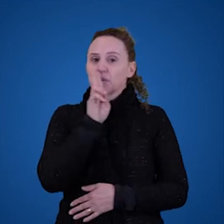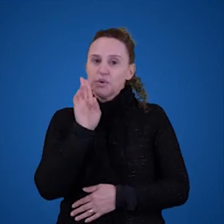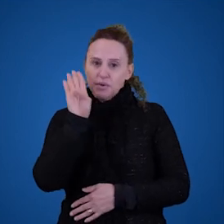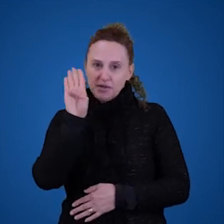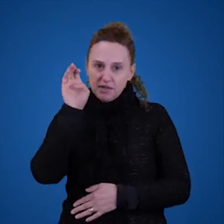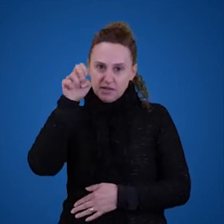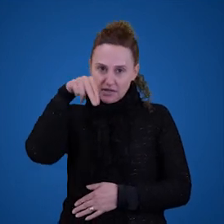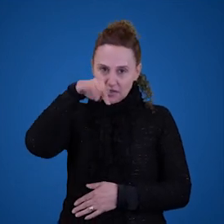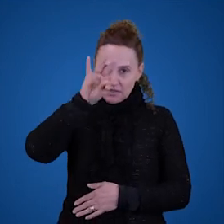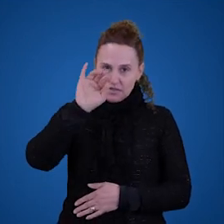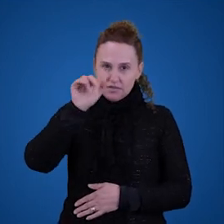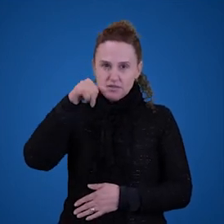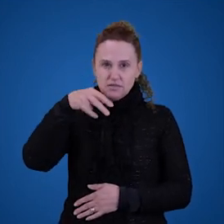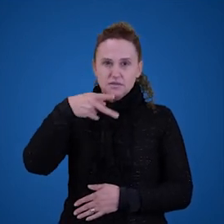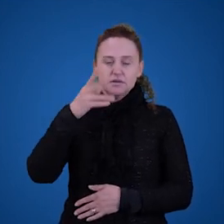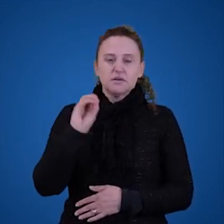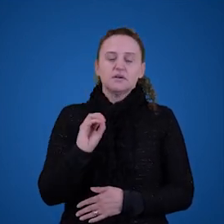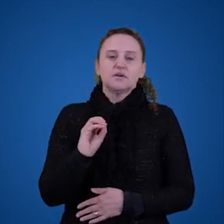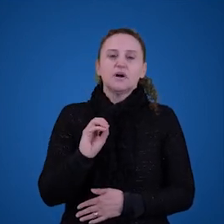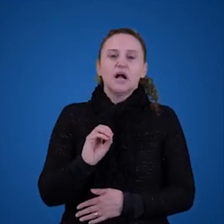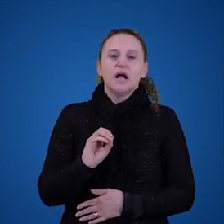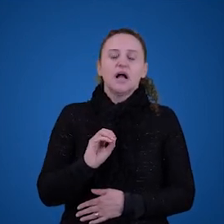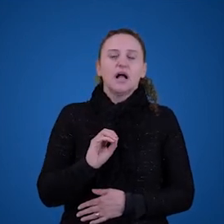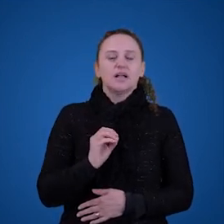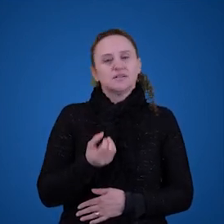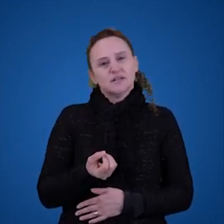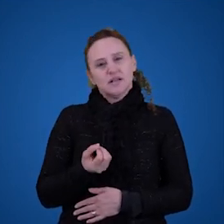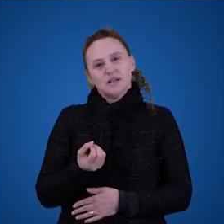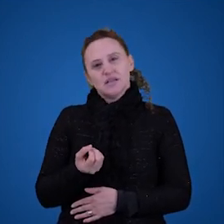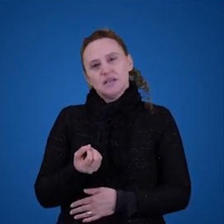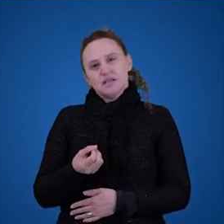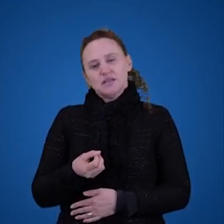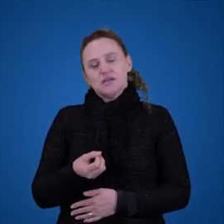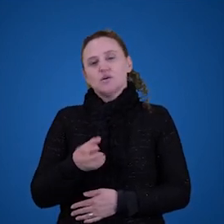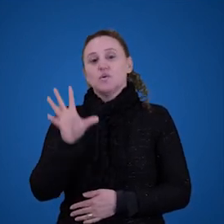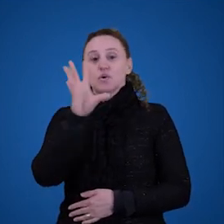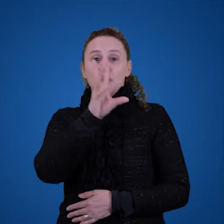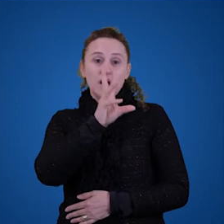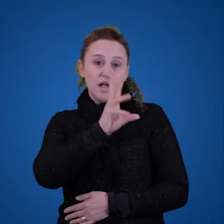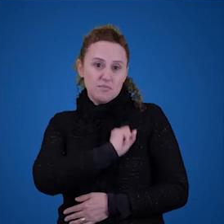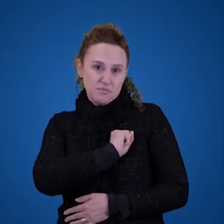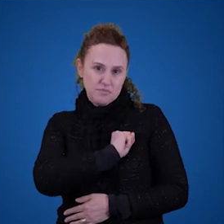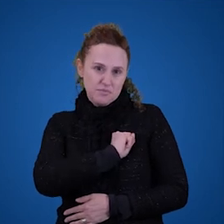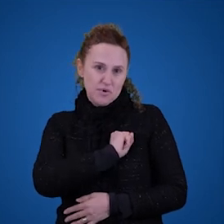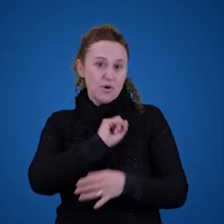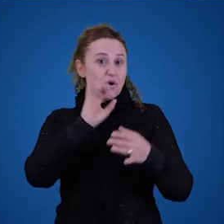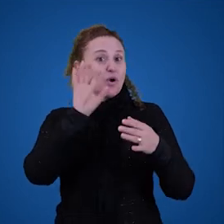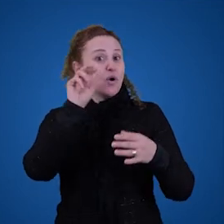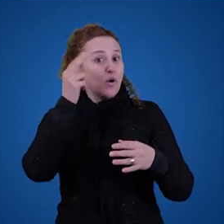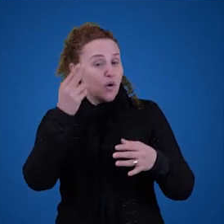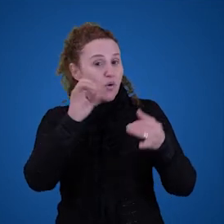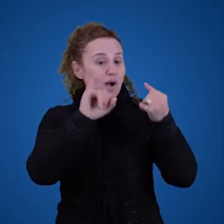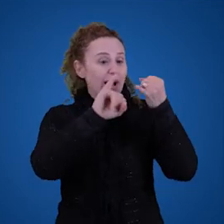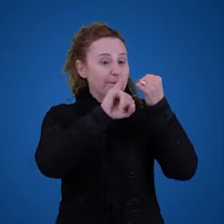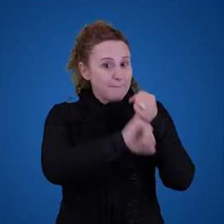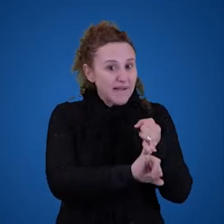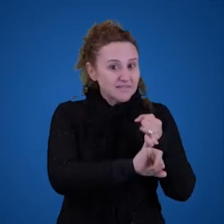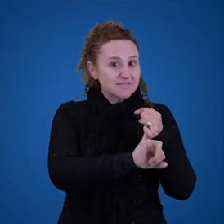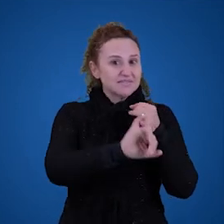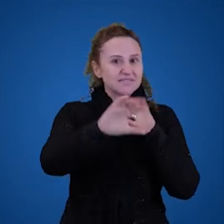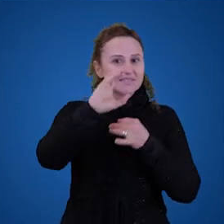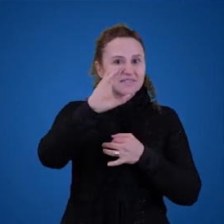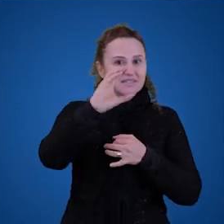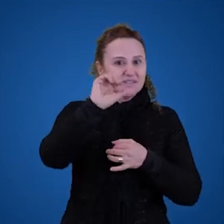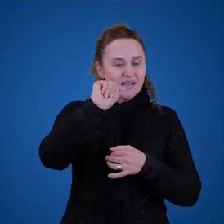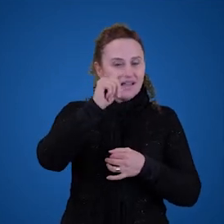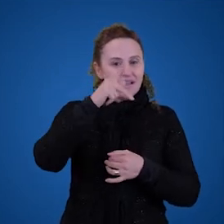o amante de Capitô. Poderia ser esse. Ou o personagem masculino